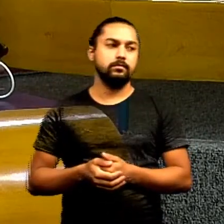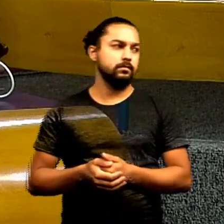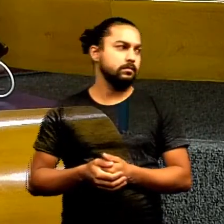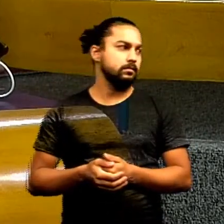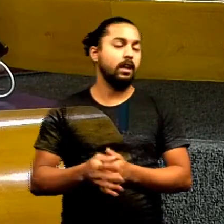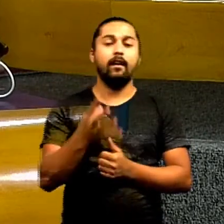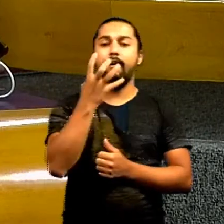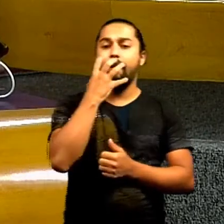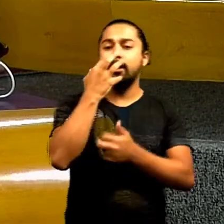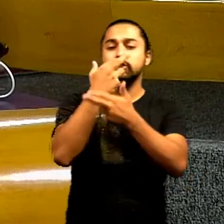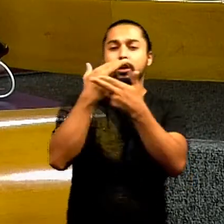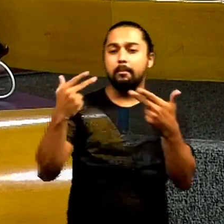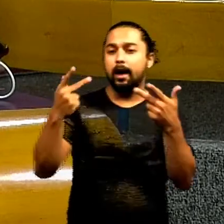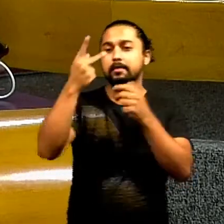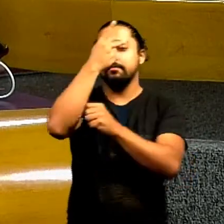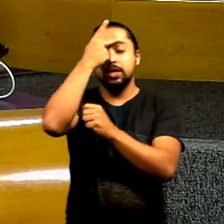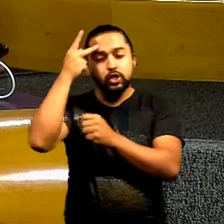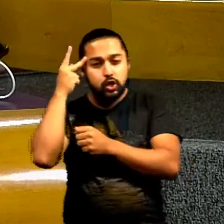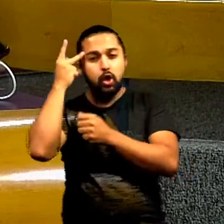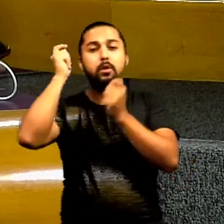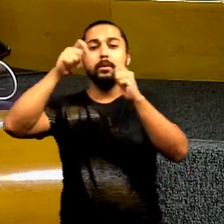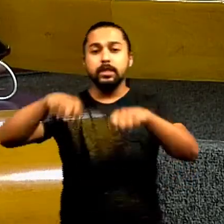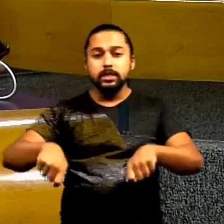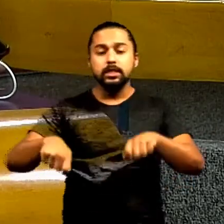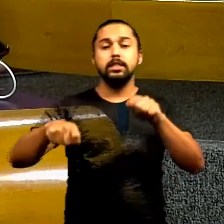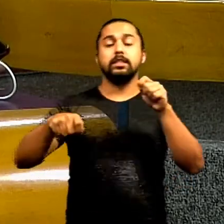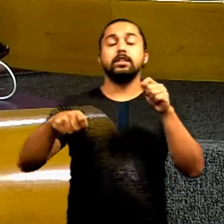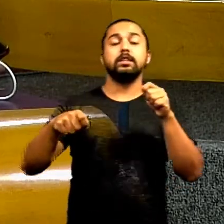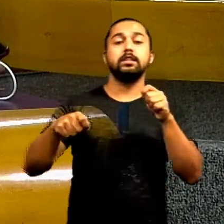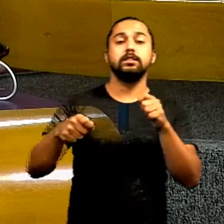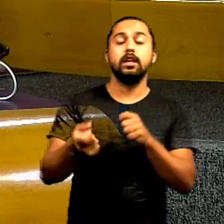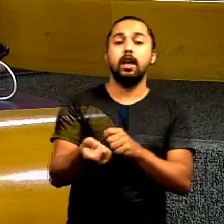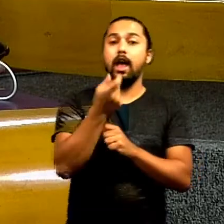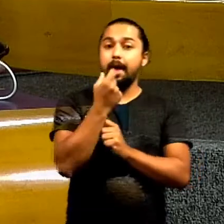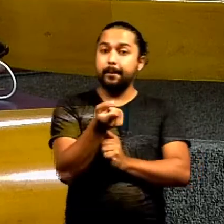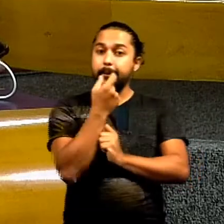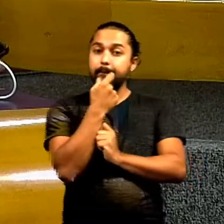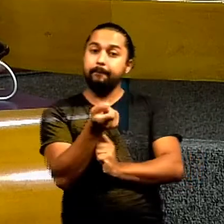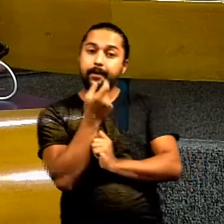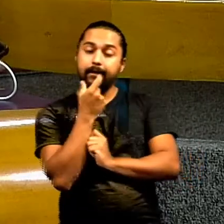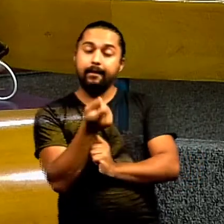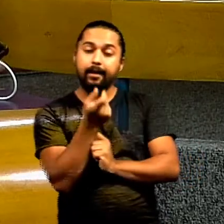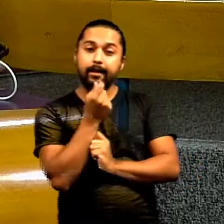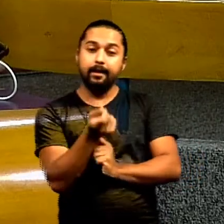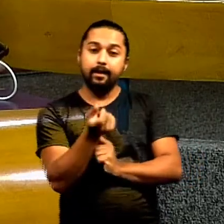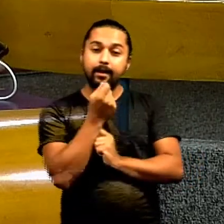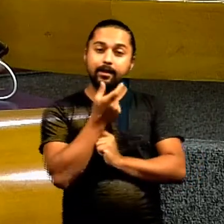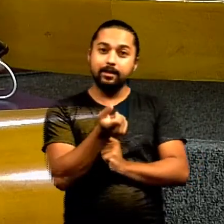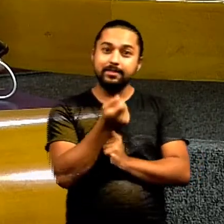os animais todas as pessoas que precisam desse tipo de de de de